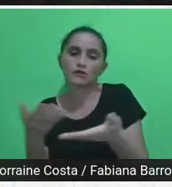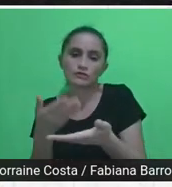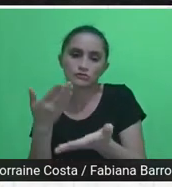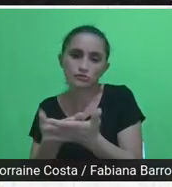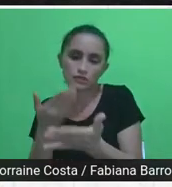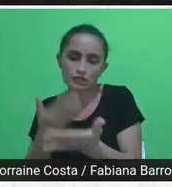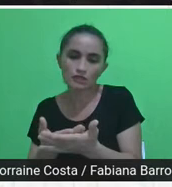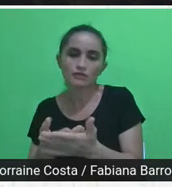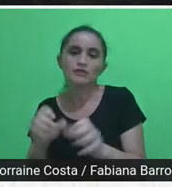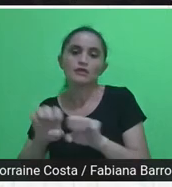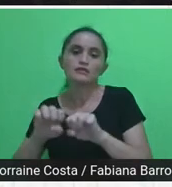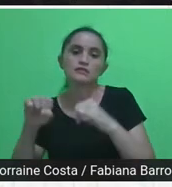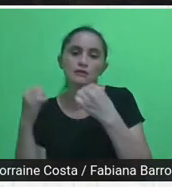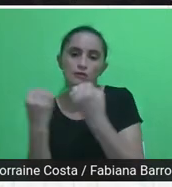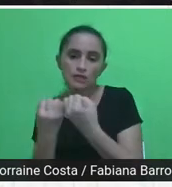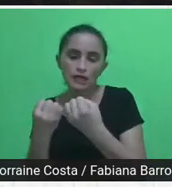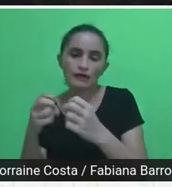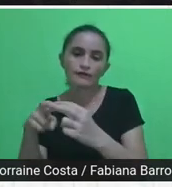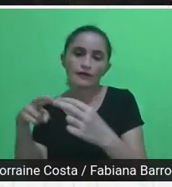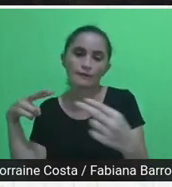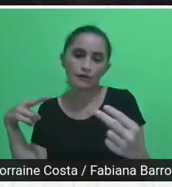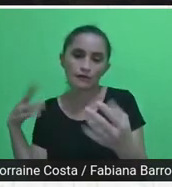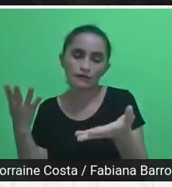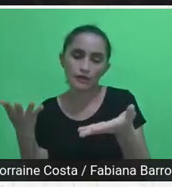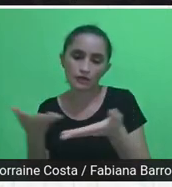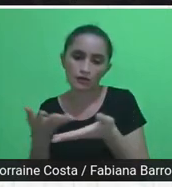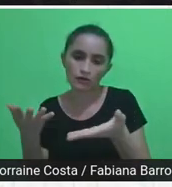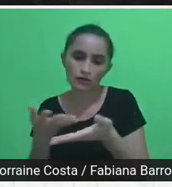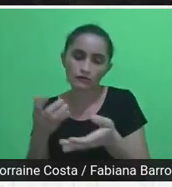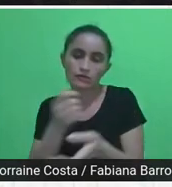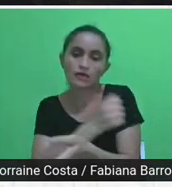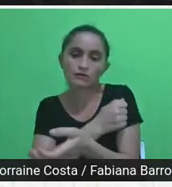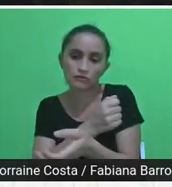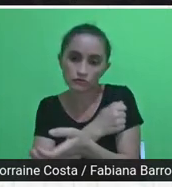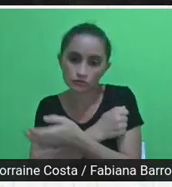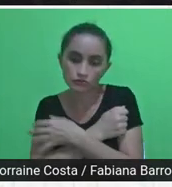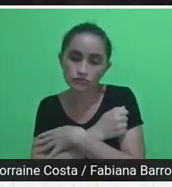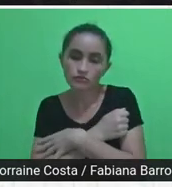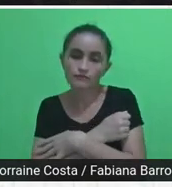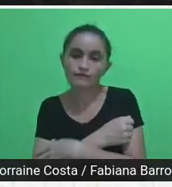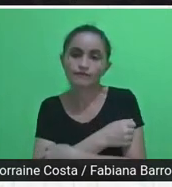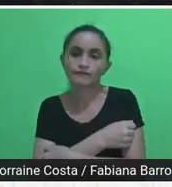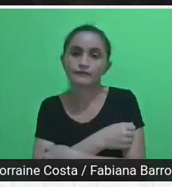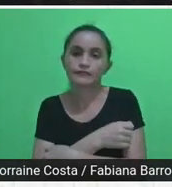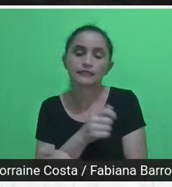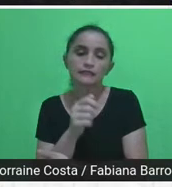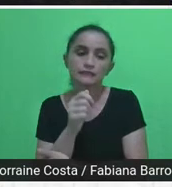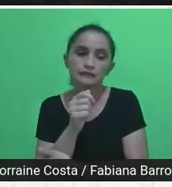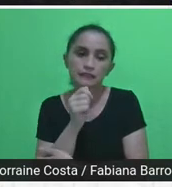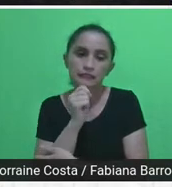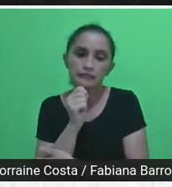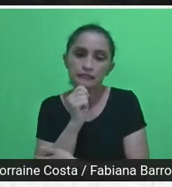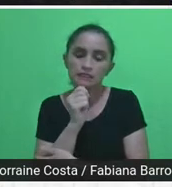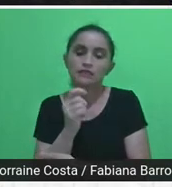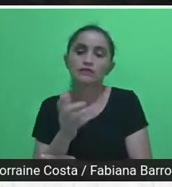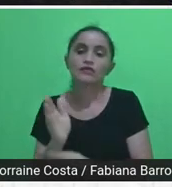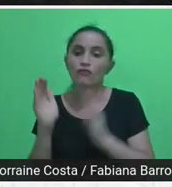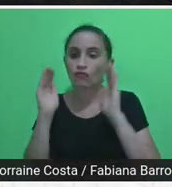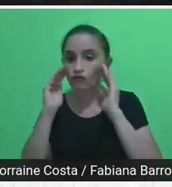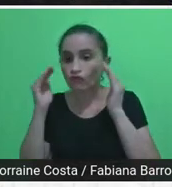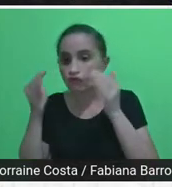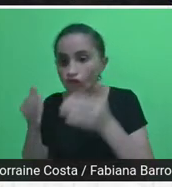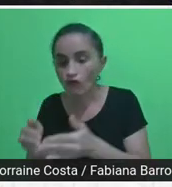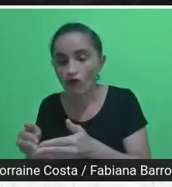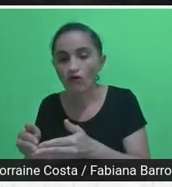e atualmente os alunos estão agora na imersão do objeto de estudo. Já